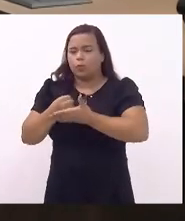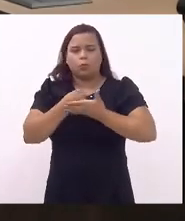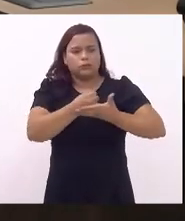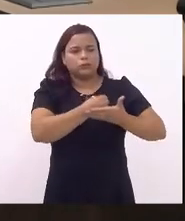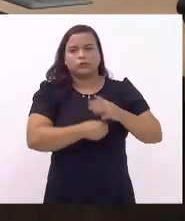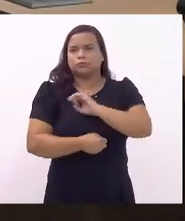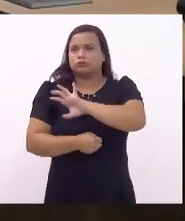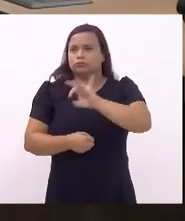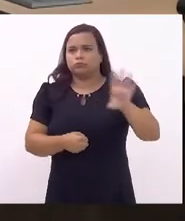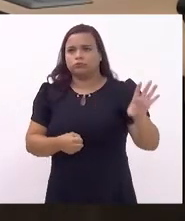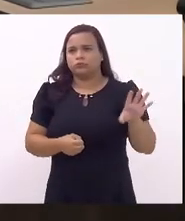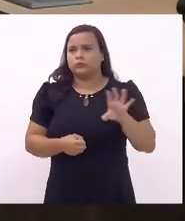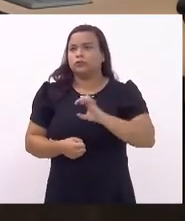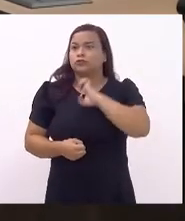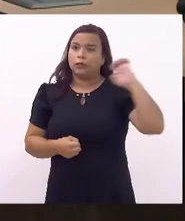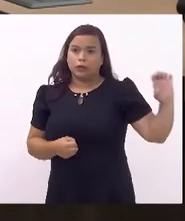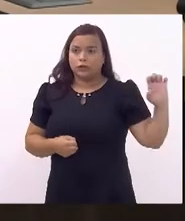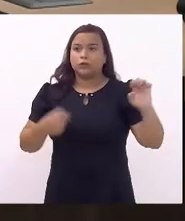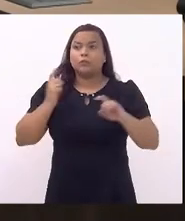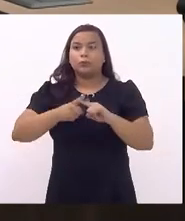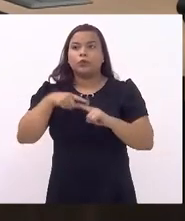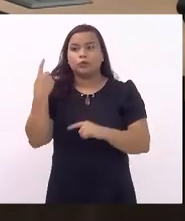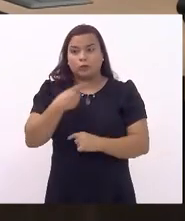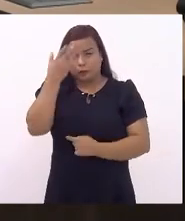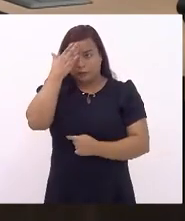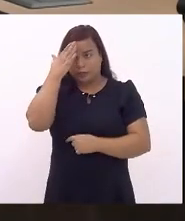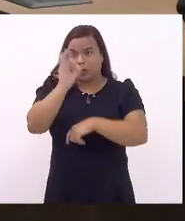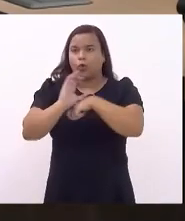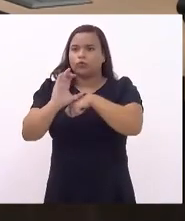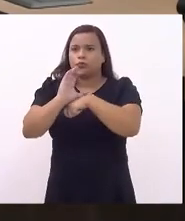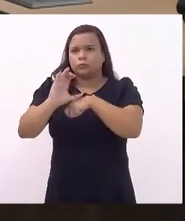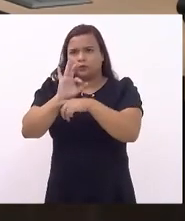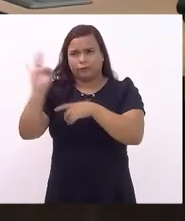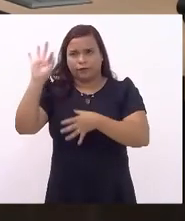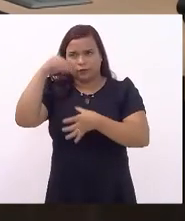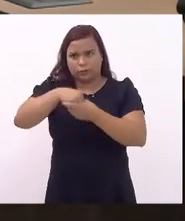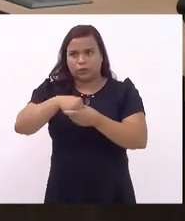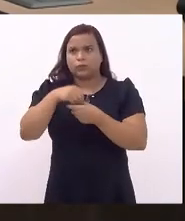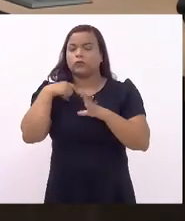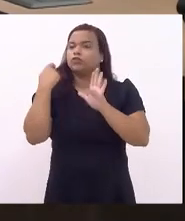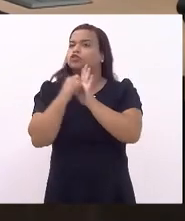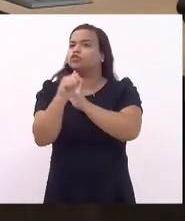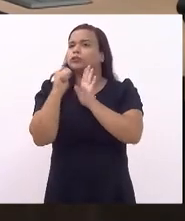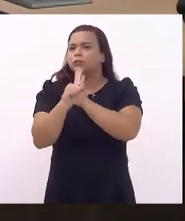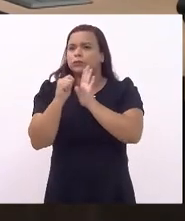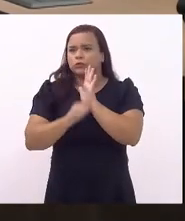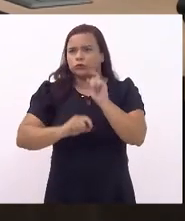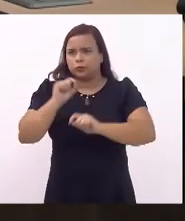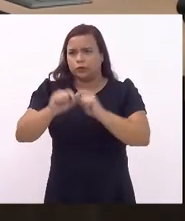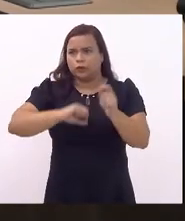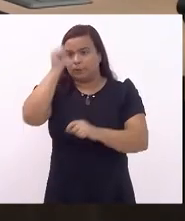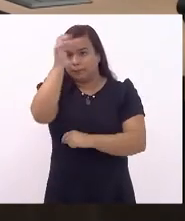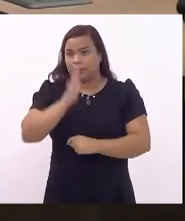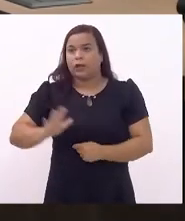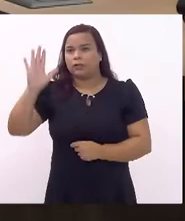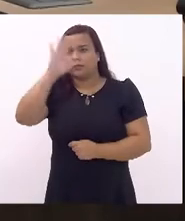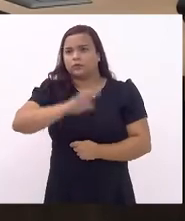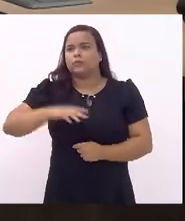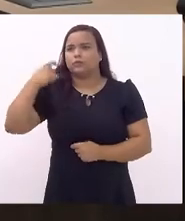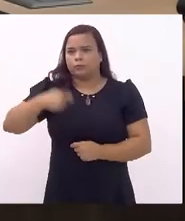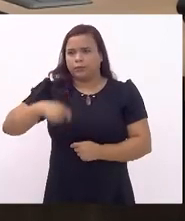da esquerda, porque nós sabemos que na Constituição Federal está escrito que o Brasil tem que ter